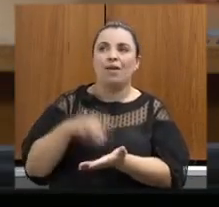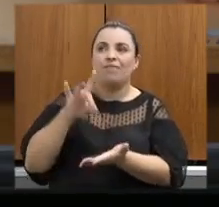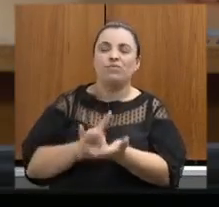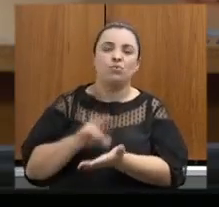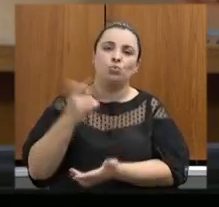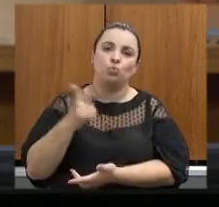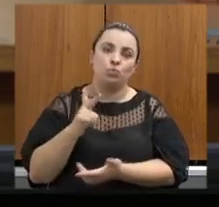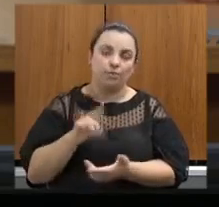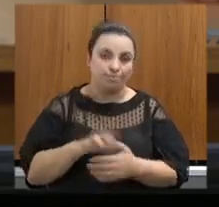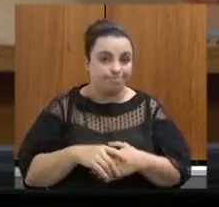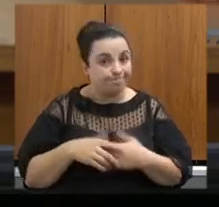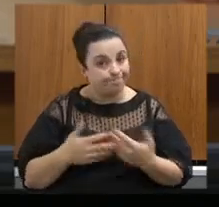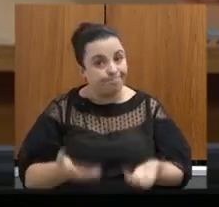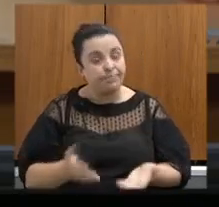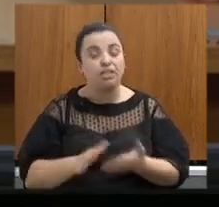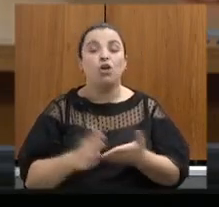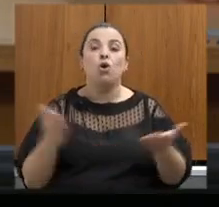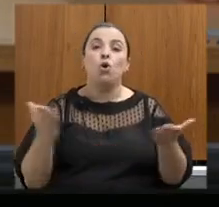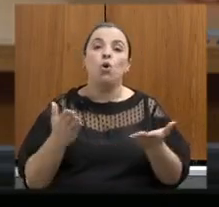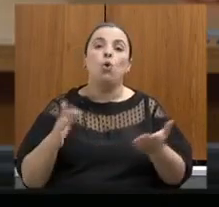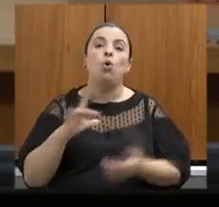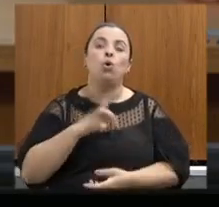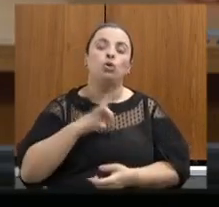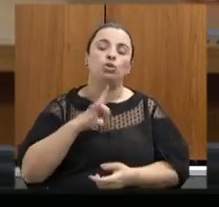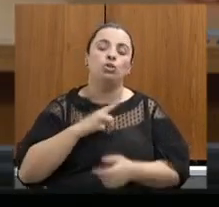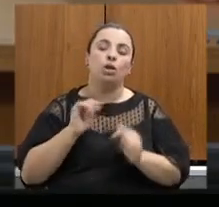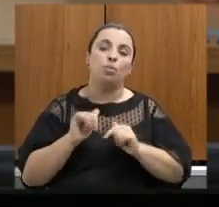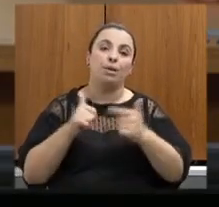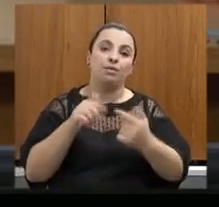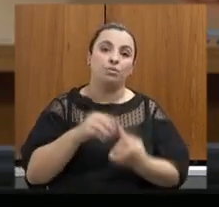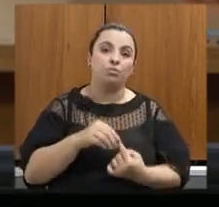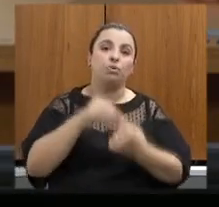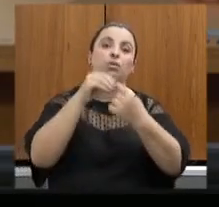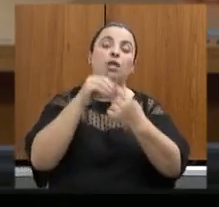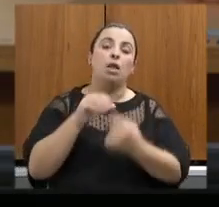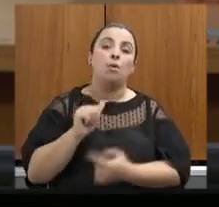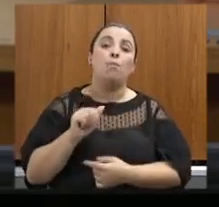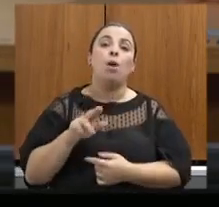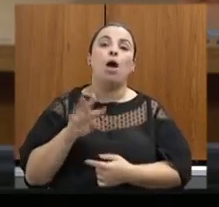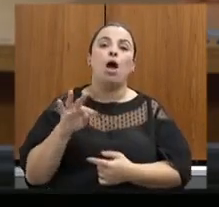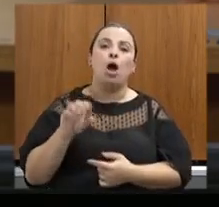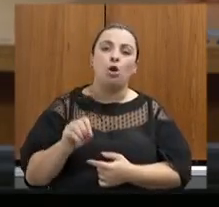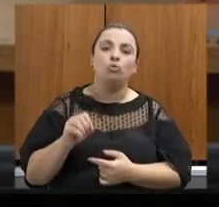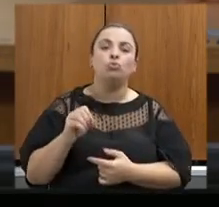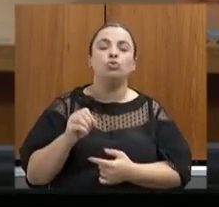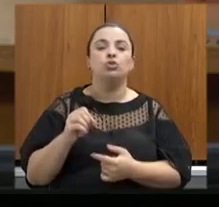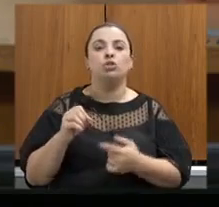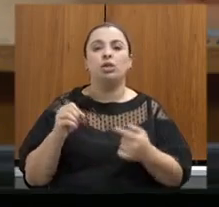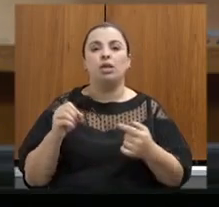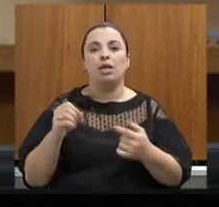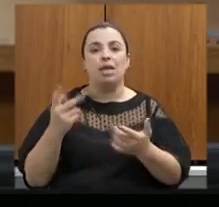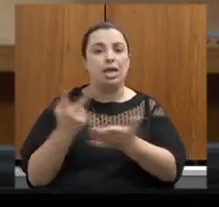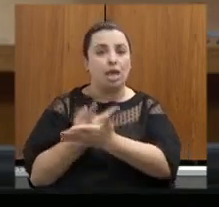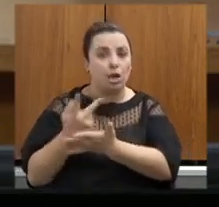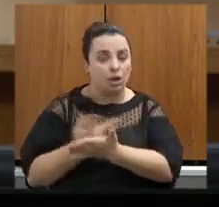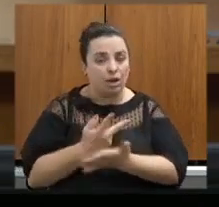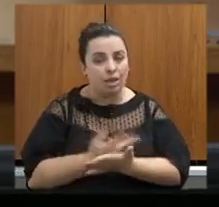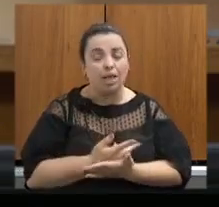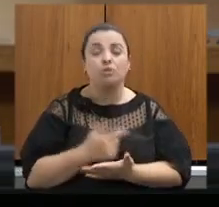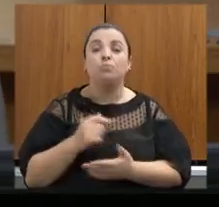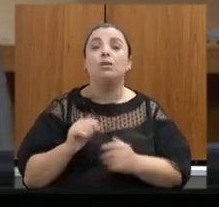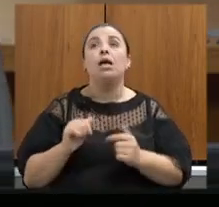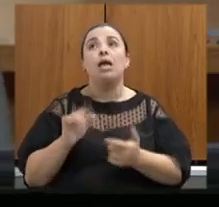desmatamento hoje a gente tem uma linha de ação prioritária para a análise dos autos de infração para dar efetividade à ação de fiscalização